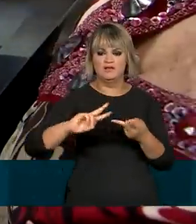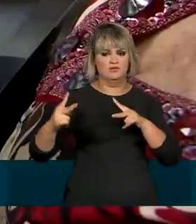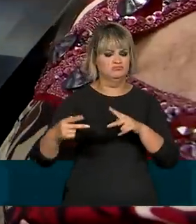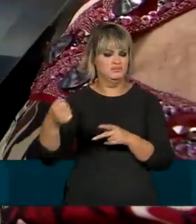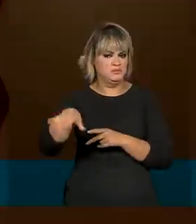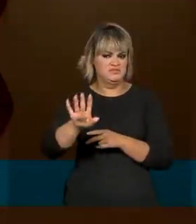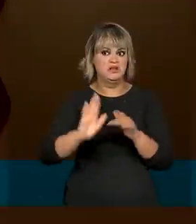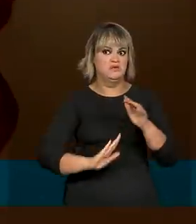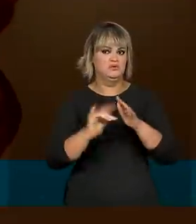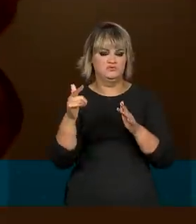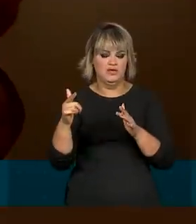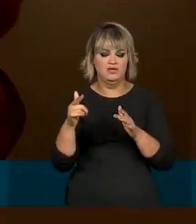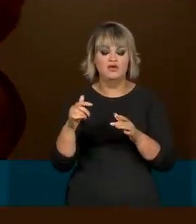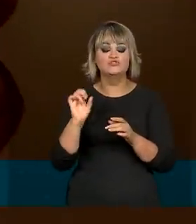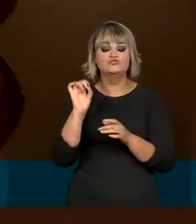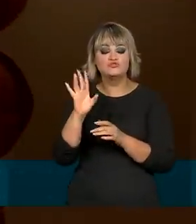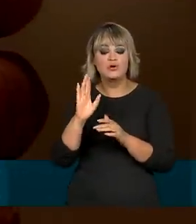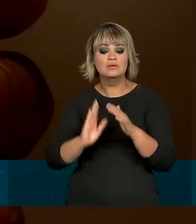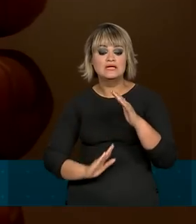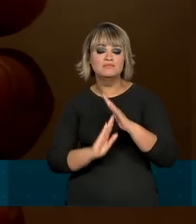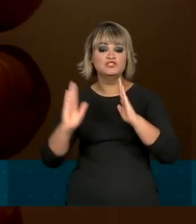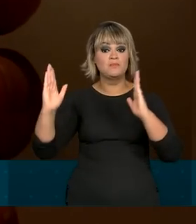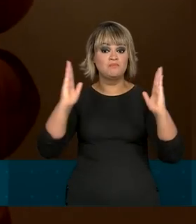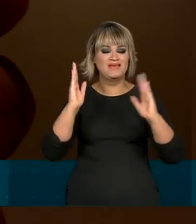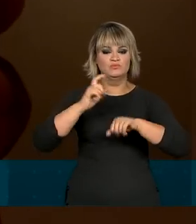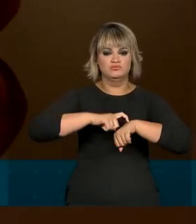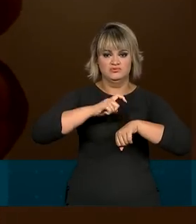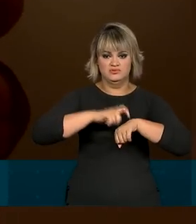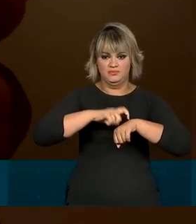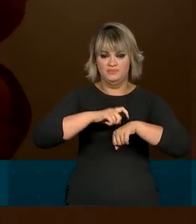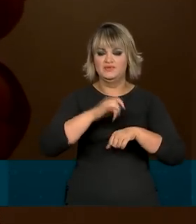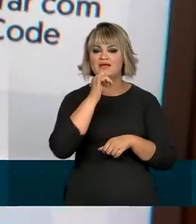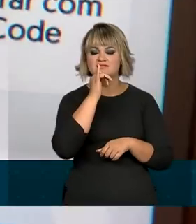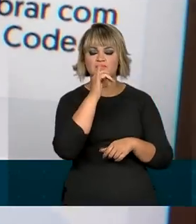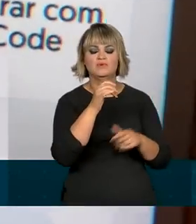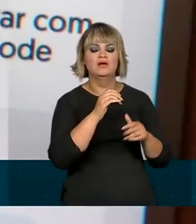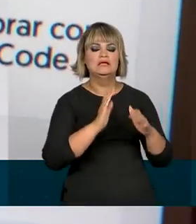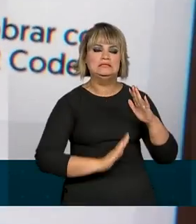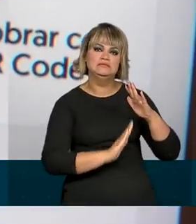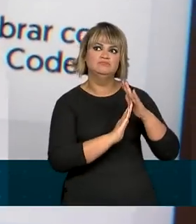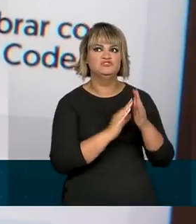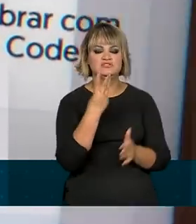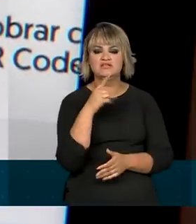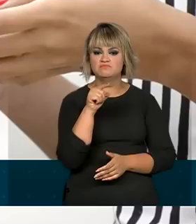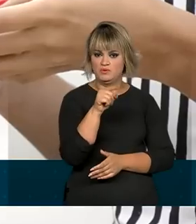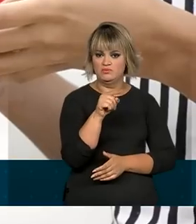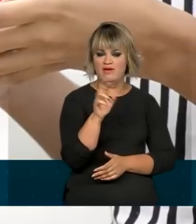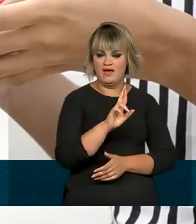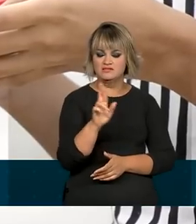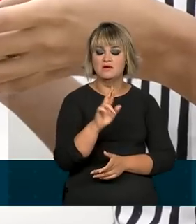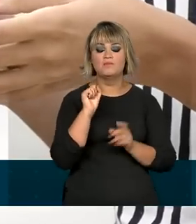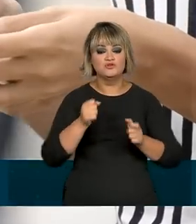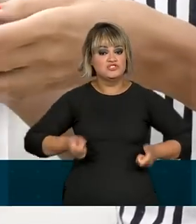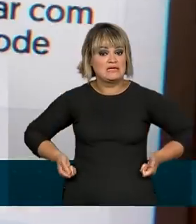são obrigados apenas a determinar um limite por período de tempo. Exemplo, quem tem um limite diário de 3 mil reais pode